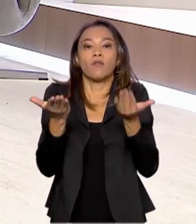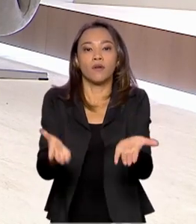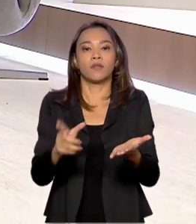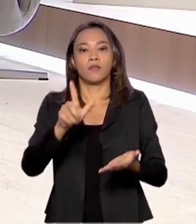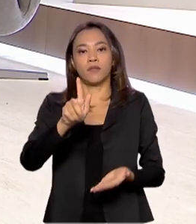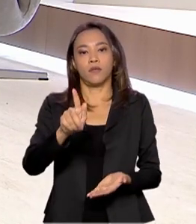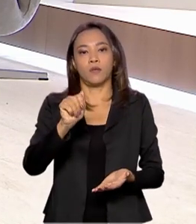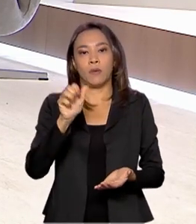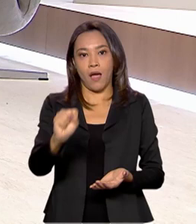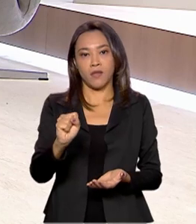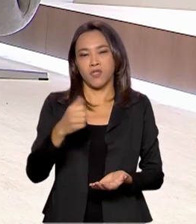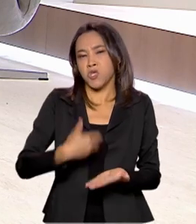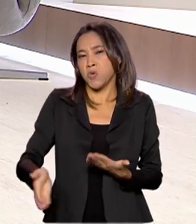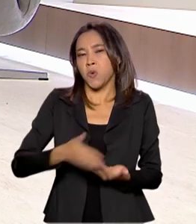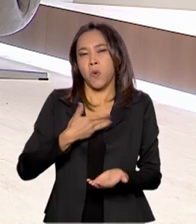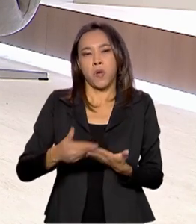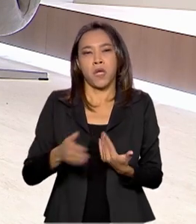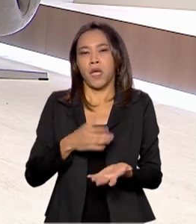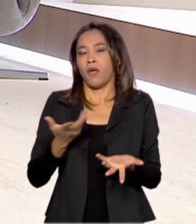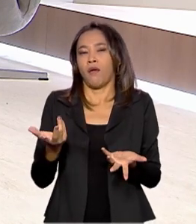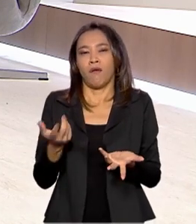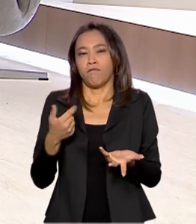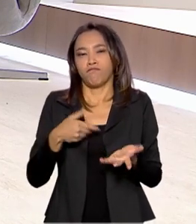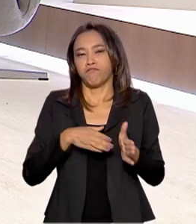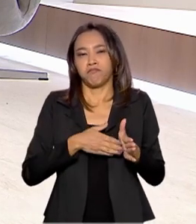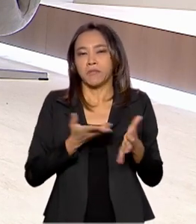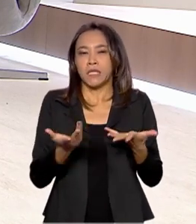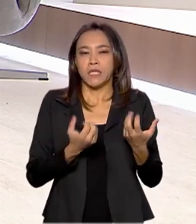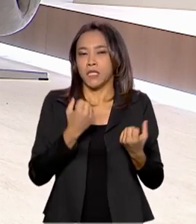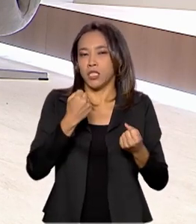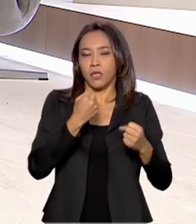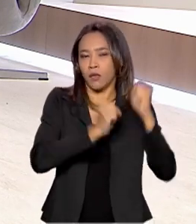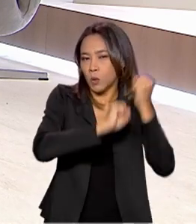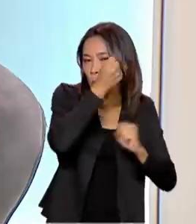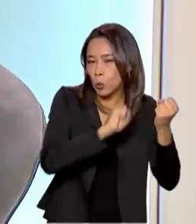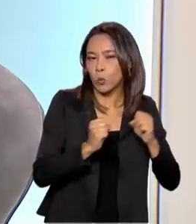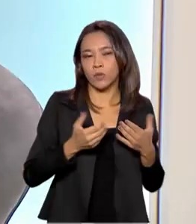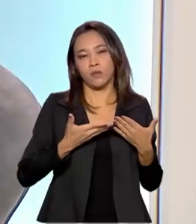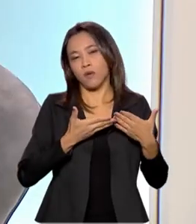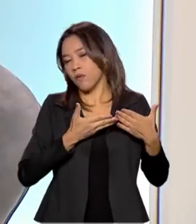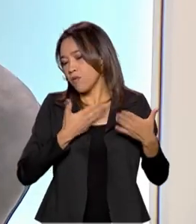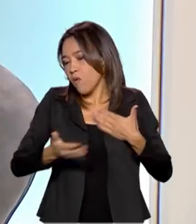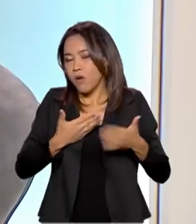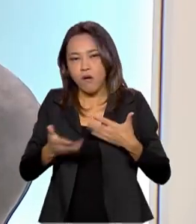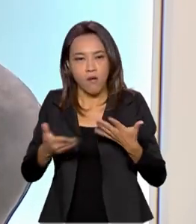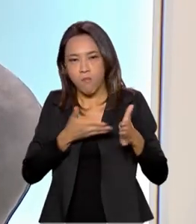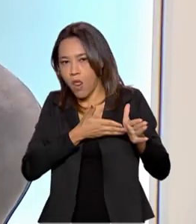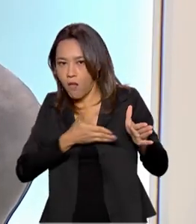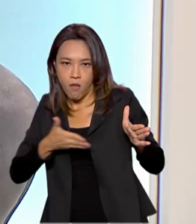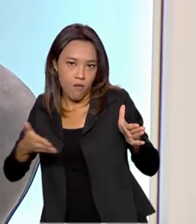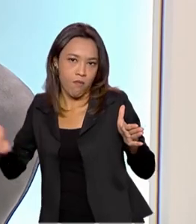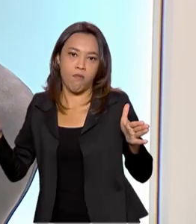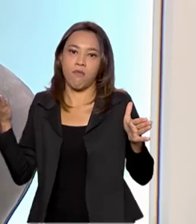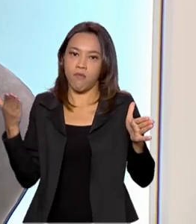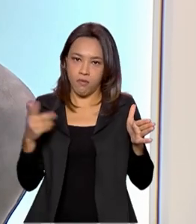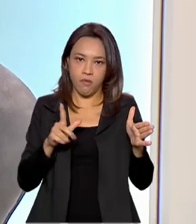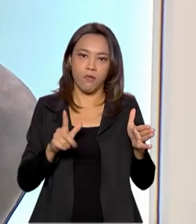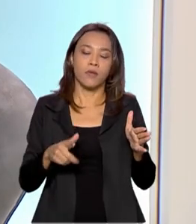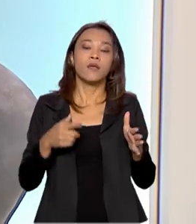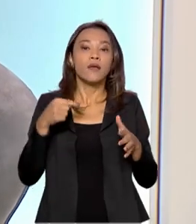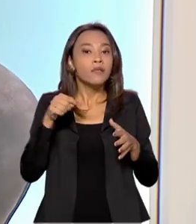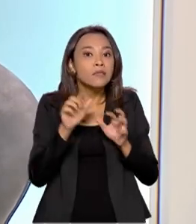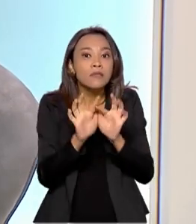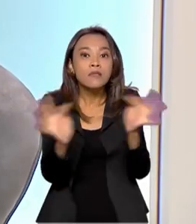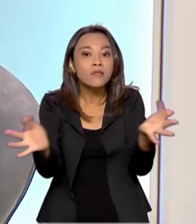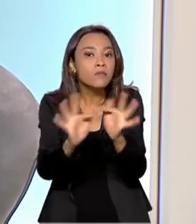em qualquer ponto da nossa malha de transporte. E isso tudo, Paulo, será feito de forma simples, através de uma